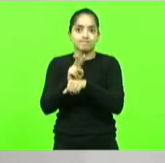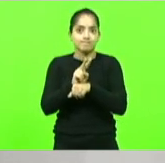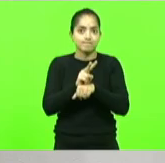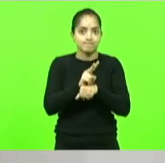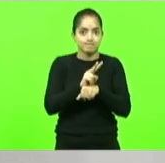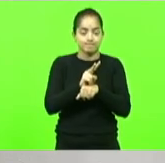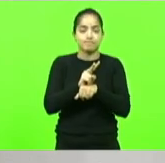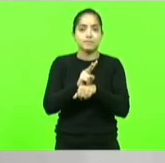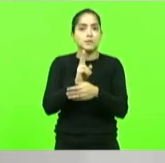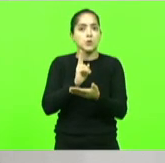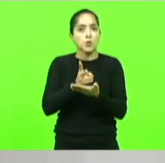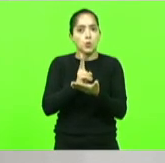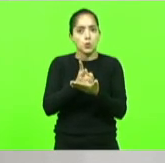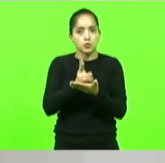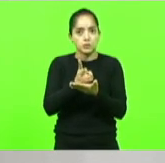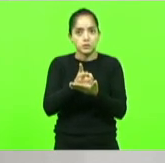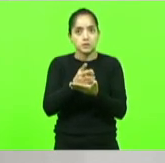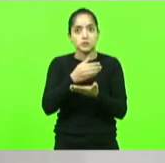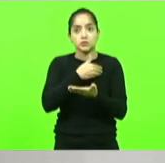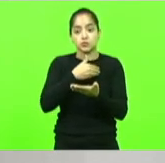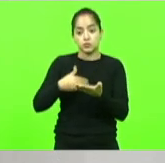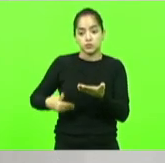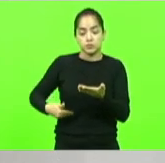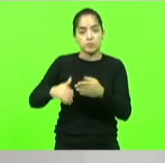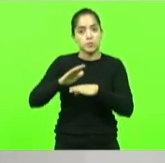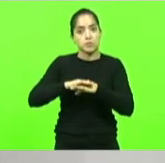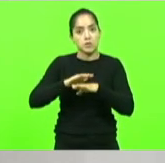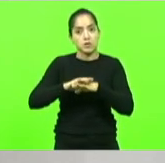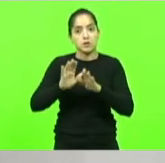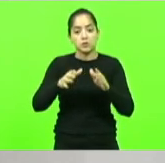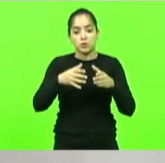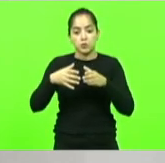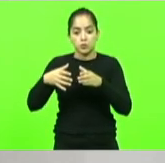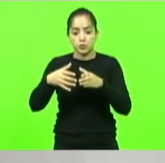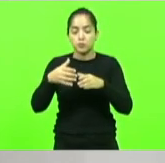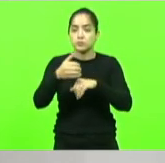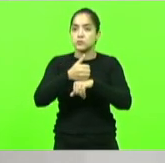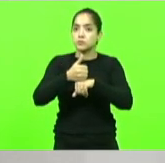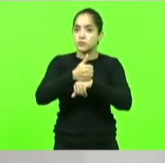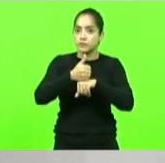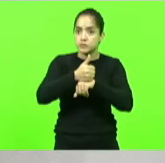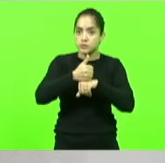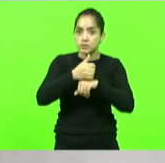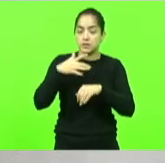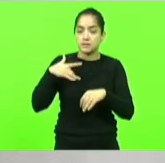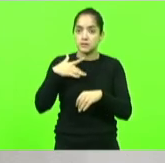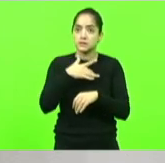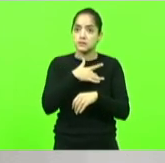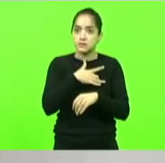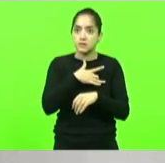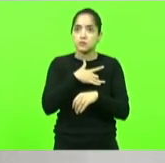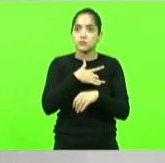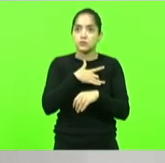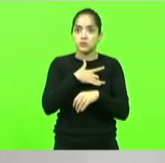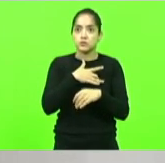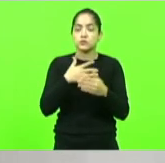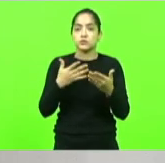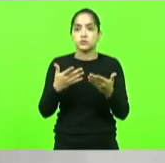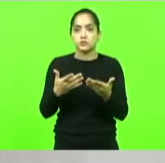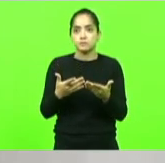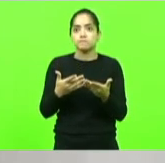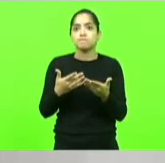ação constantes de governos instituições e profissionais da saúde para lidar com os prováveis